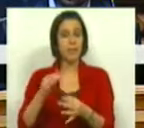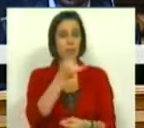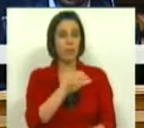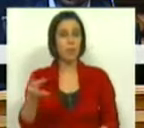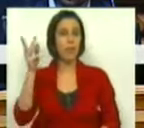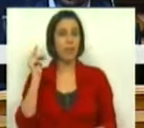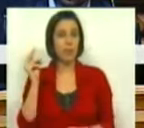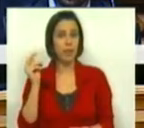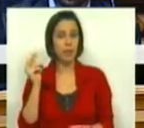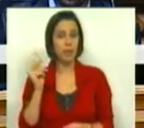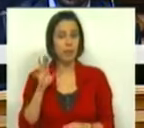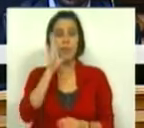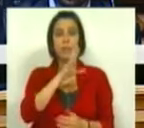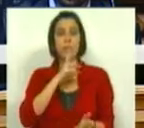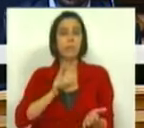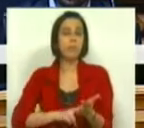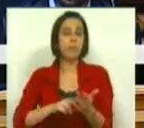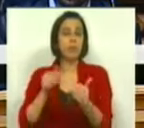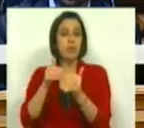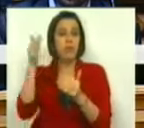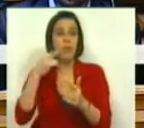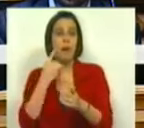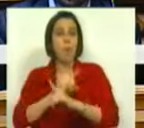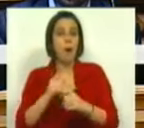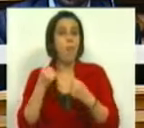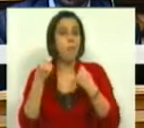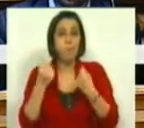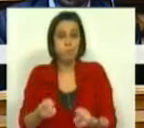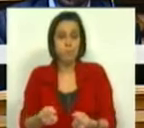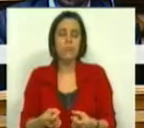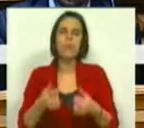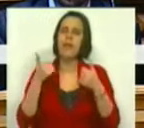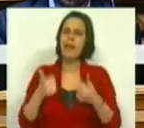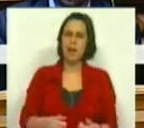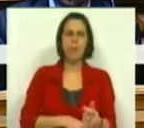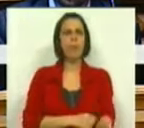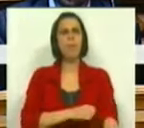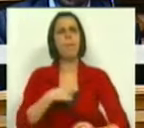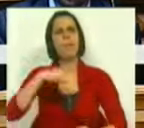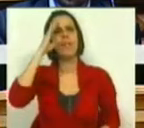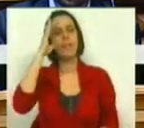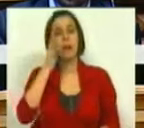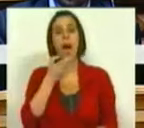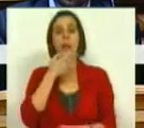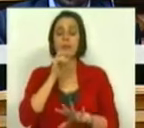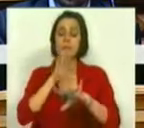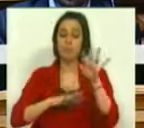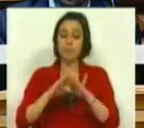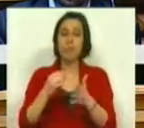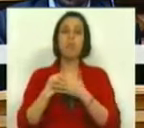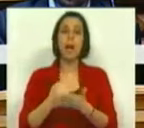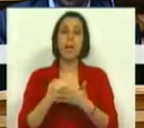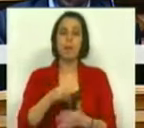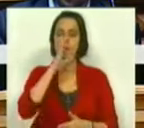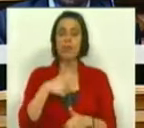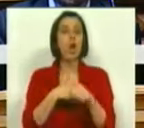de 2013. Se razões externas o impedirem, é bom que tenhamos consciência que só poderemos continuar a ter